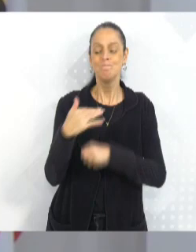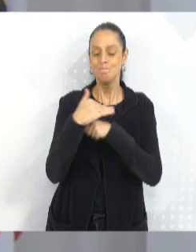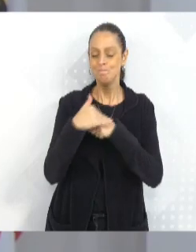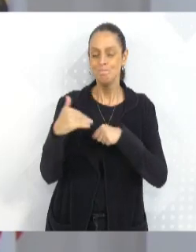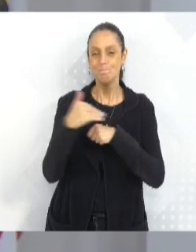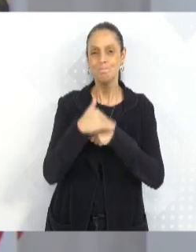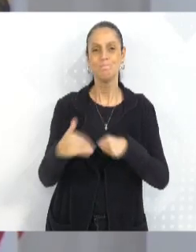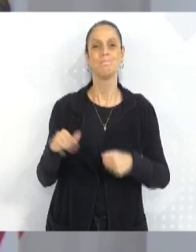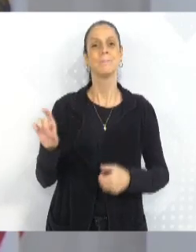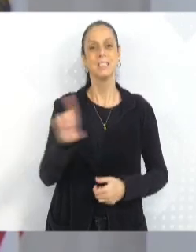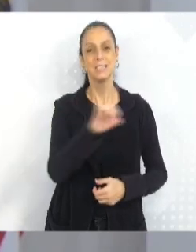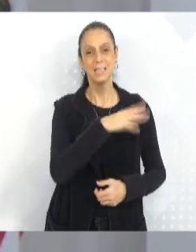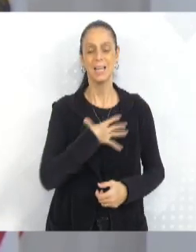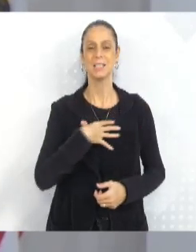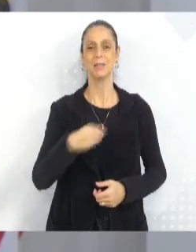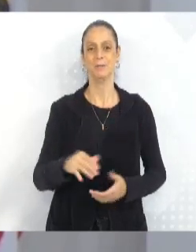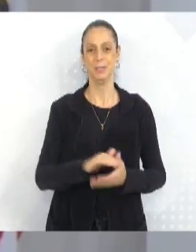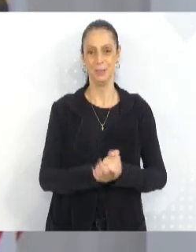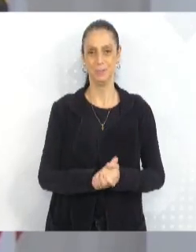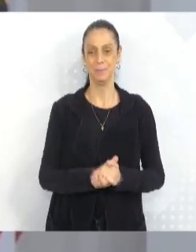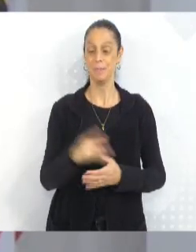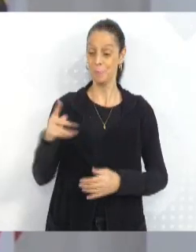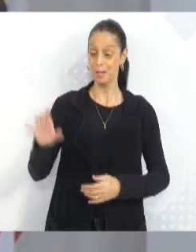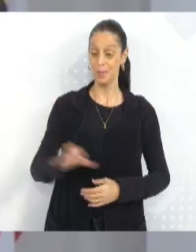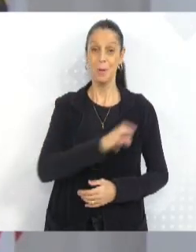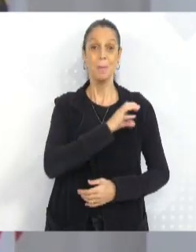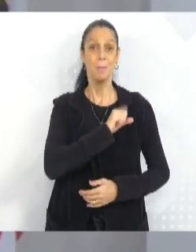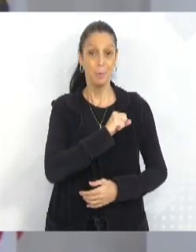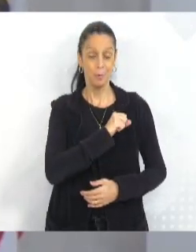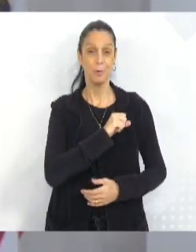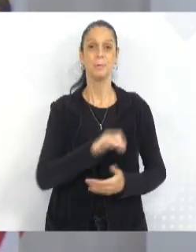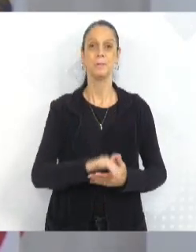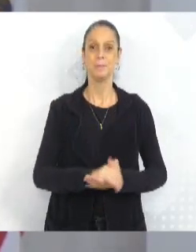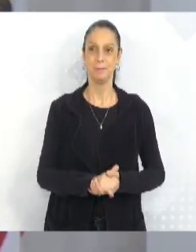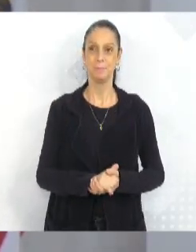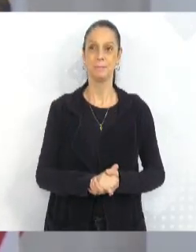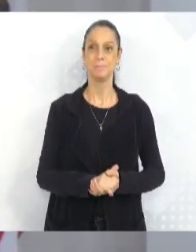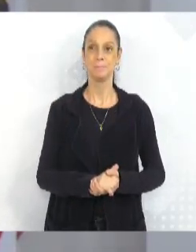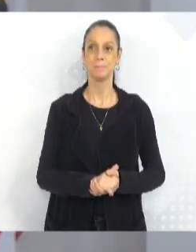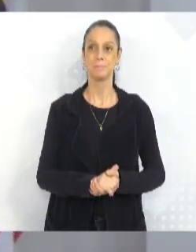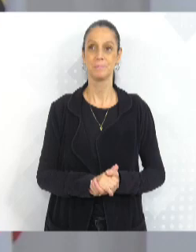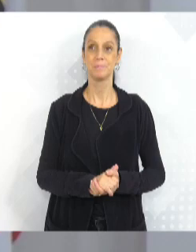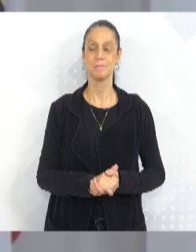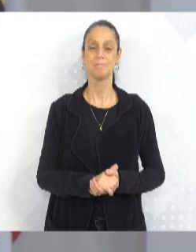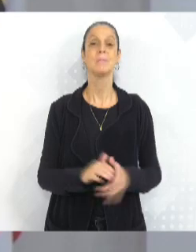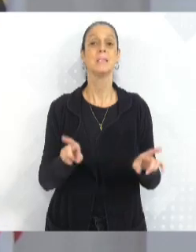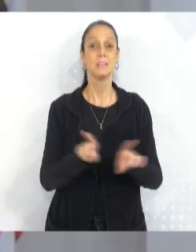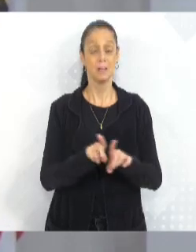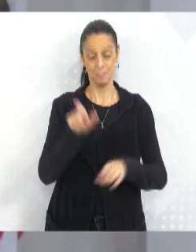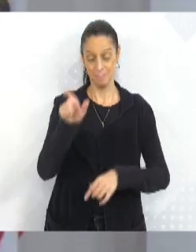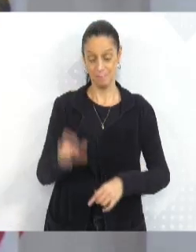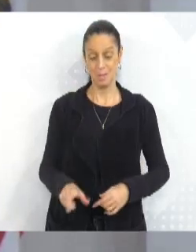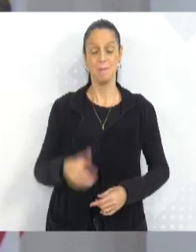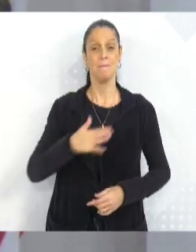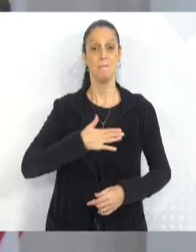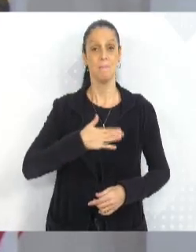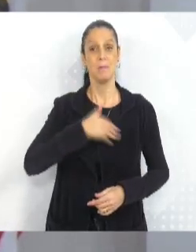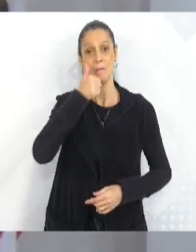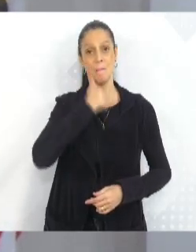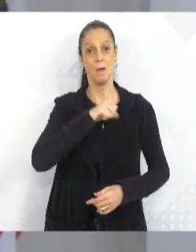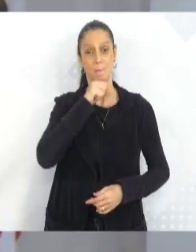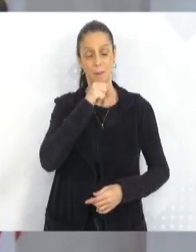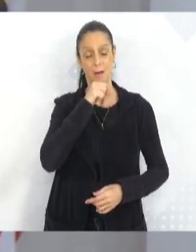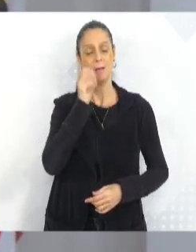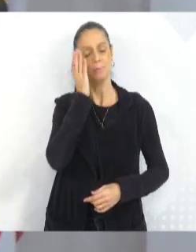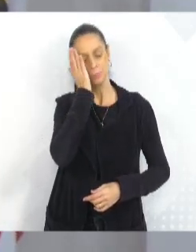por cada filho, do teu amor. E não poderia deixar passar aqui as orações. Mulher que levanta às duas horas da